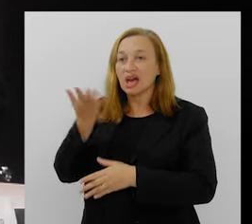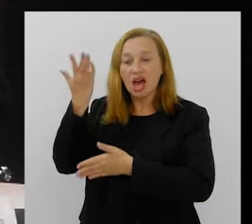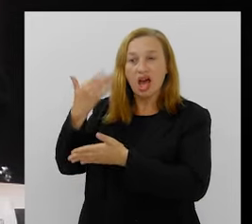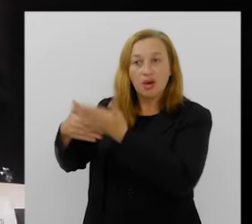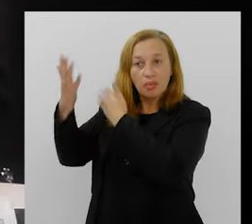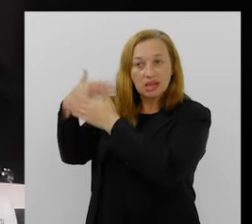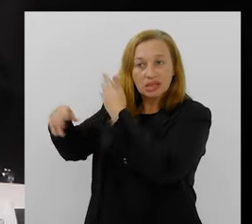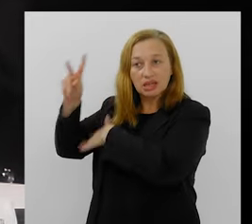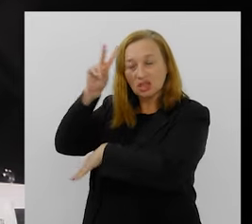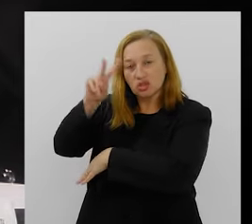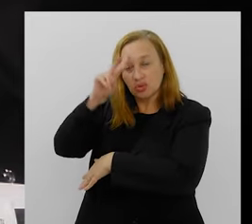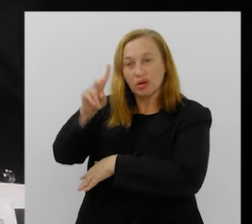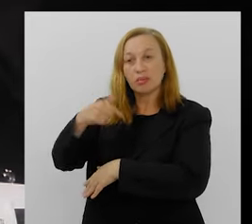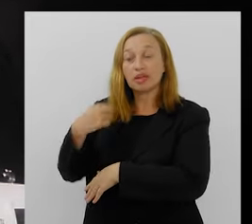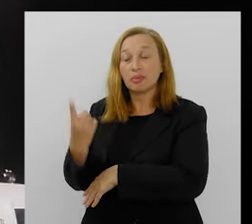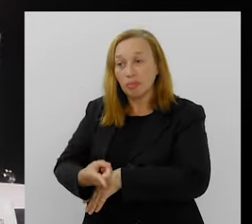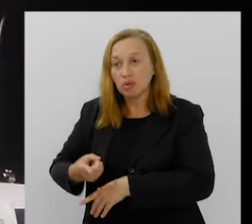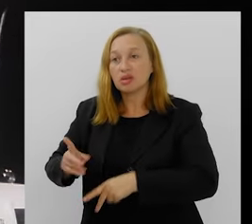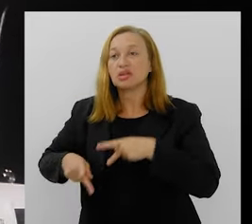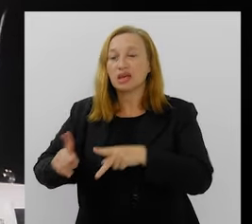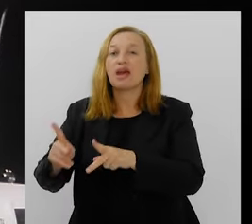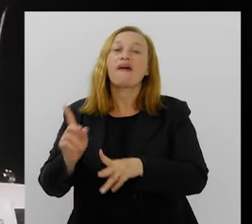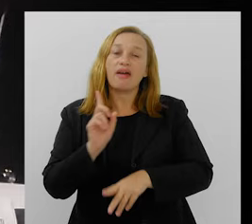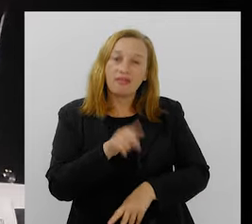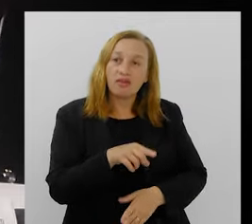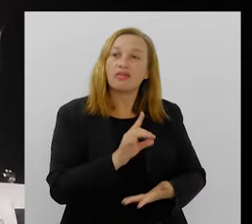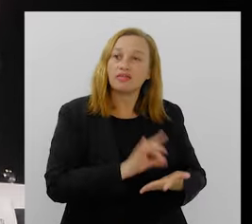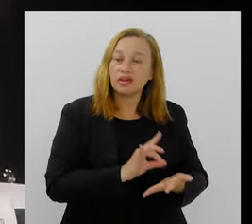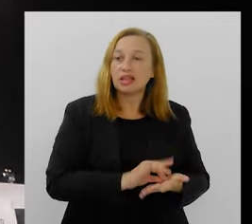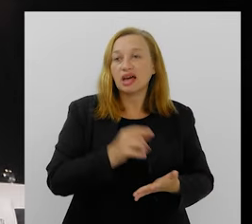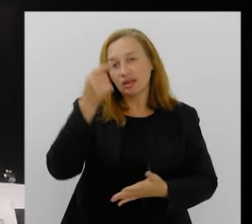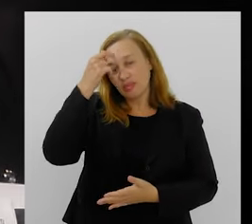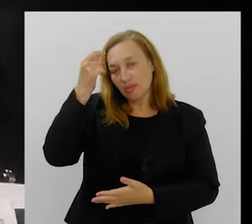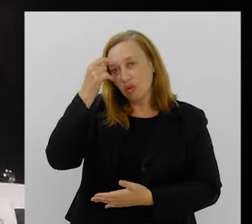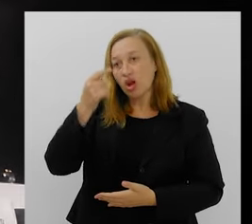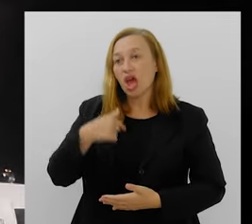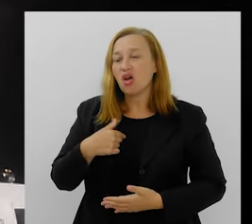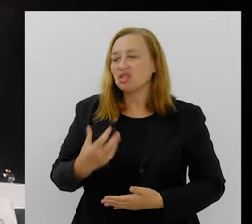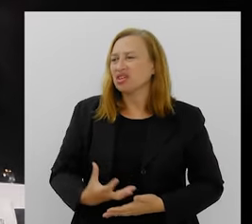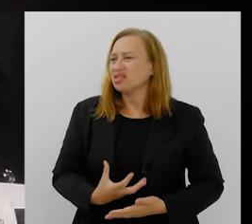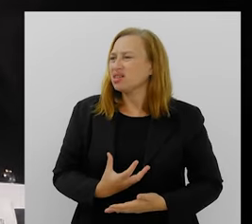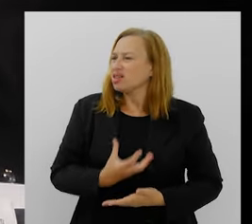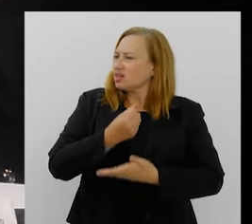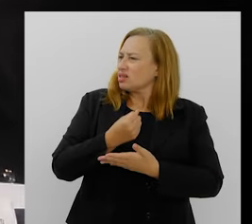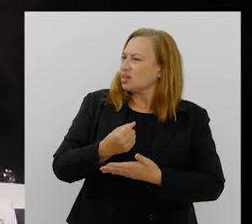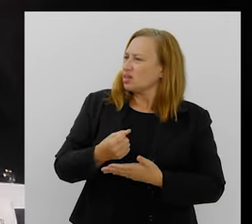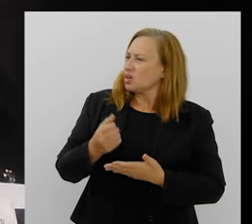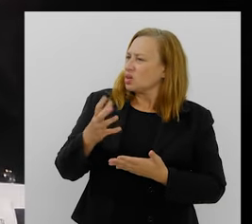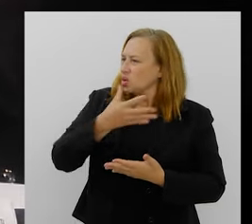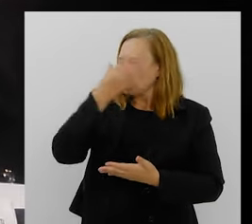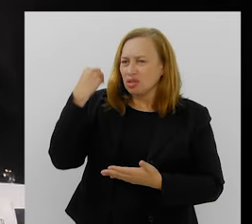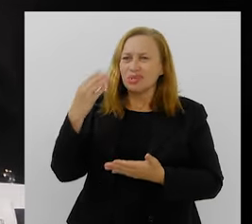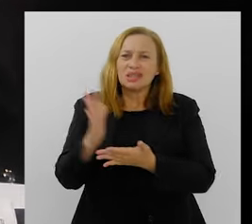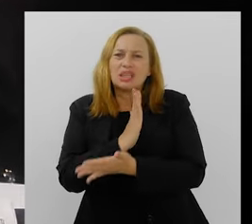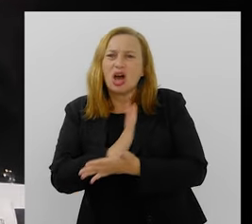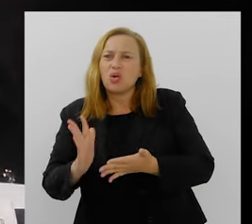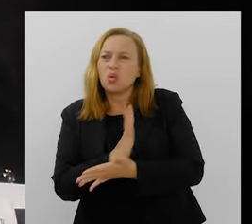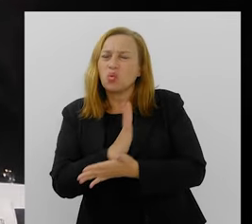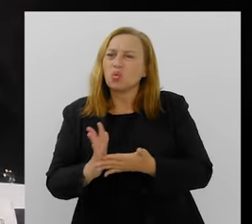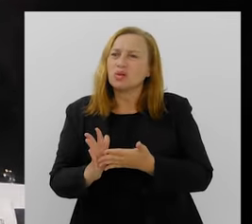é isso, é questão de memória mesmo, né? Eu fico meio espantado com o esquecimento de algumas